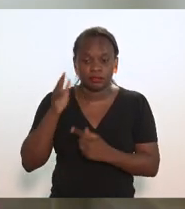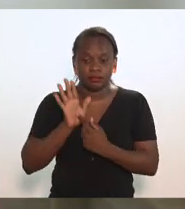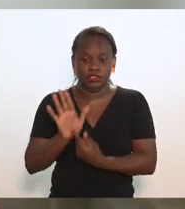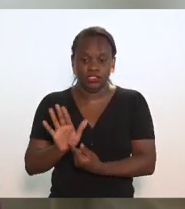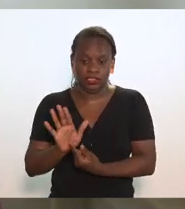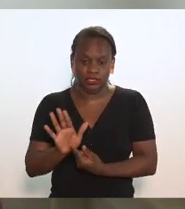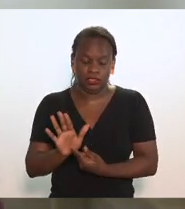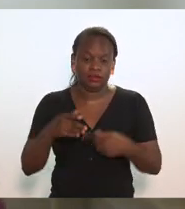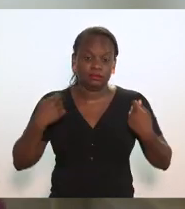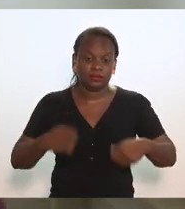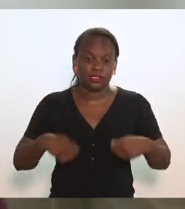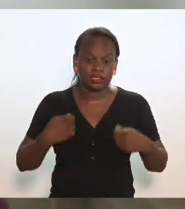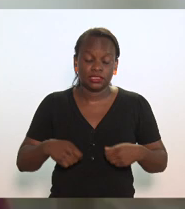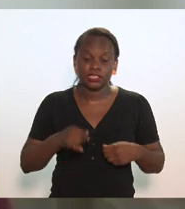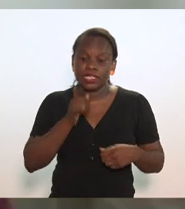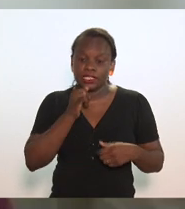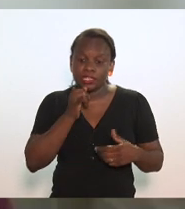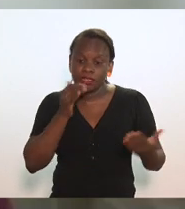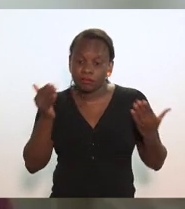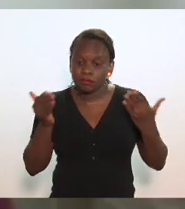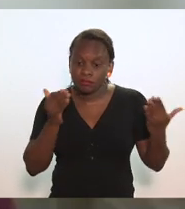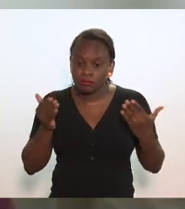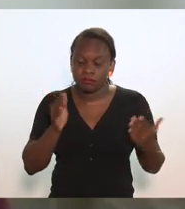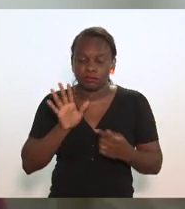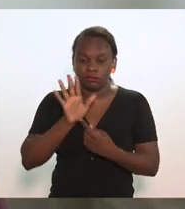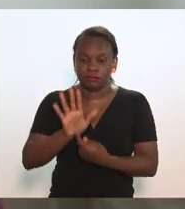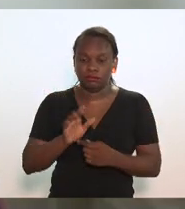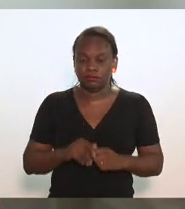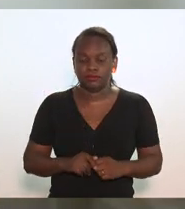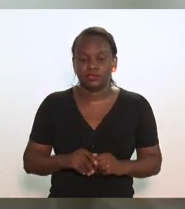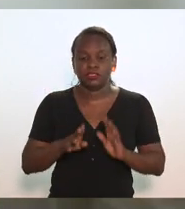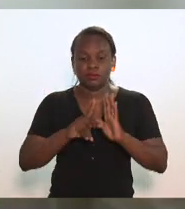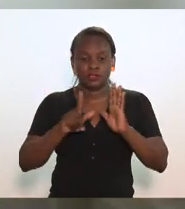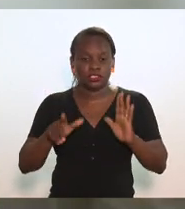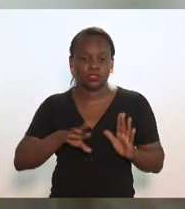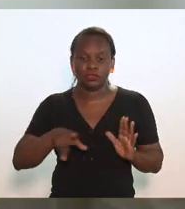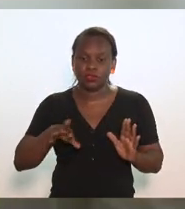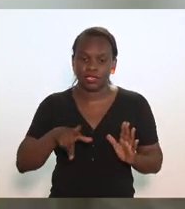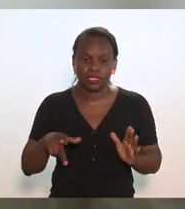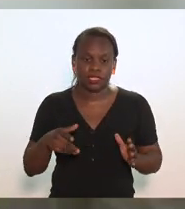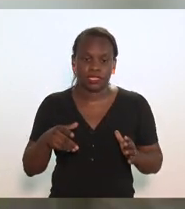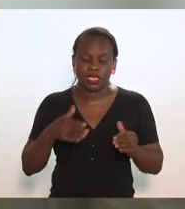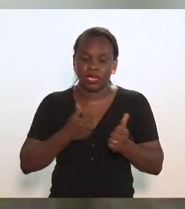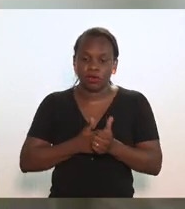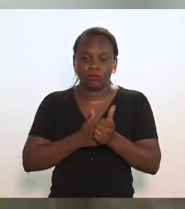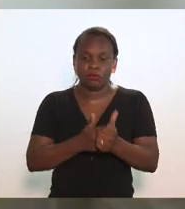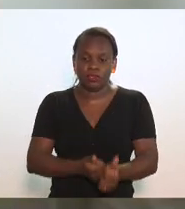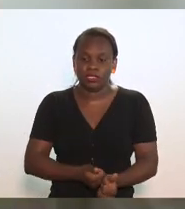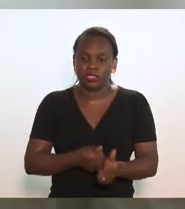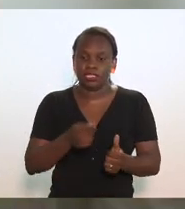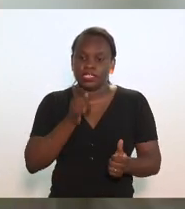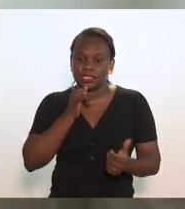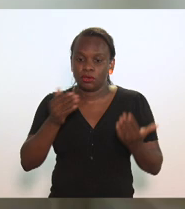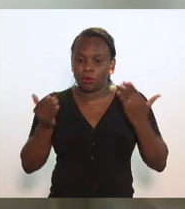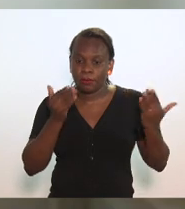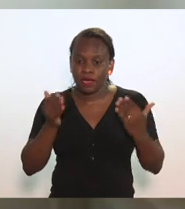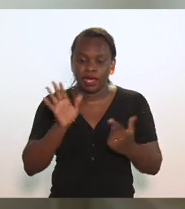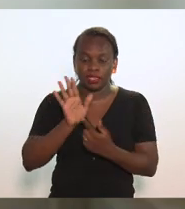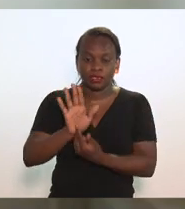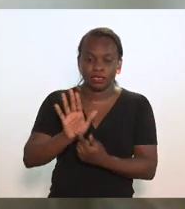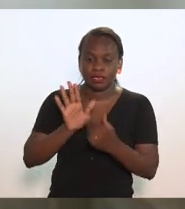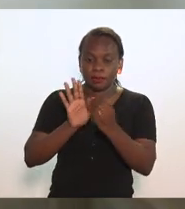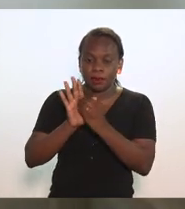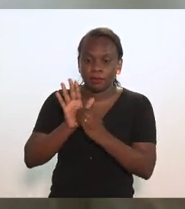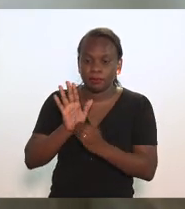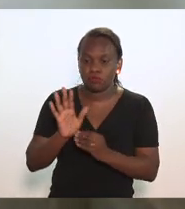ter simulação. O projeto não é acompanhado de simulação. Isso está